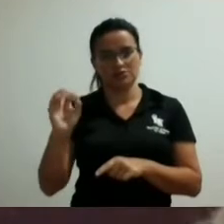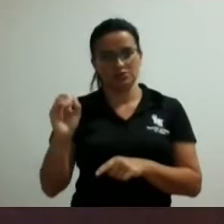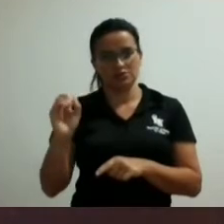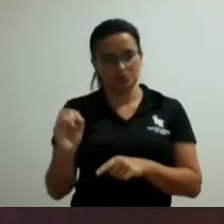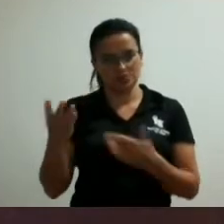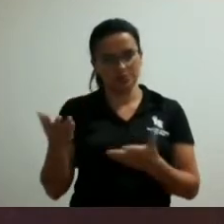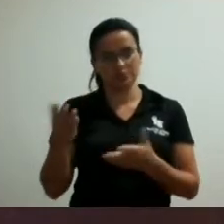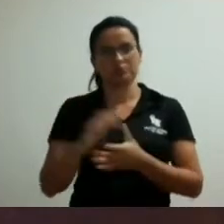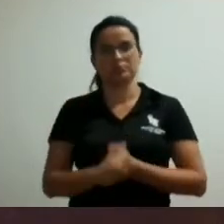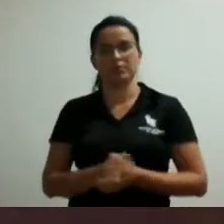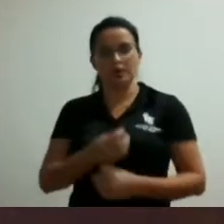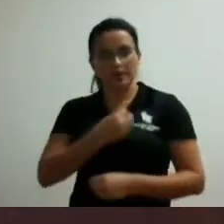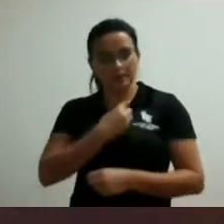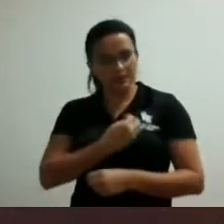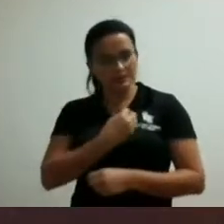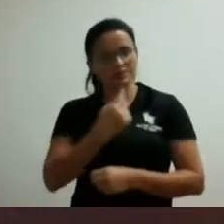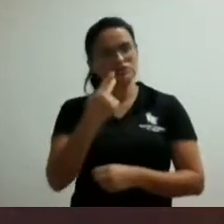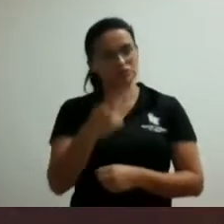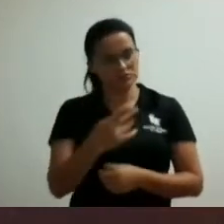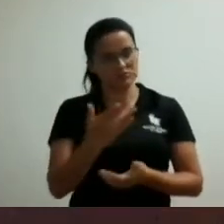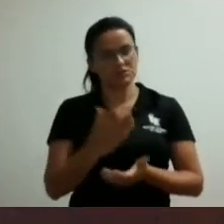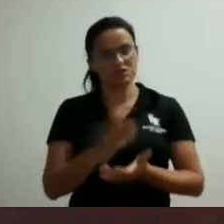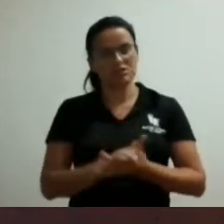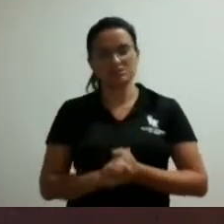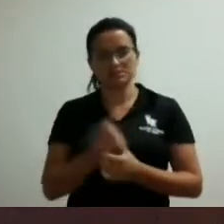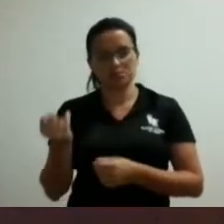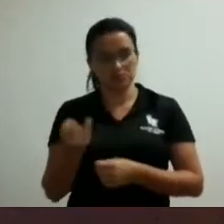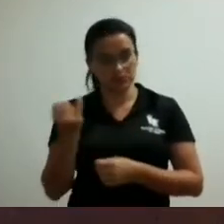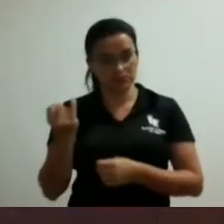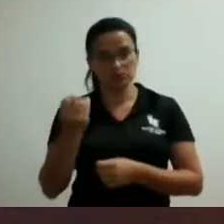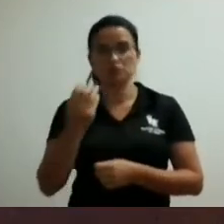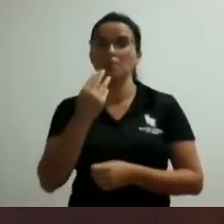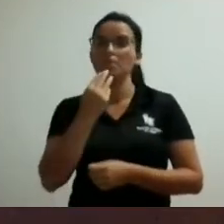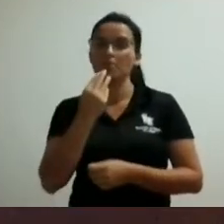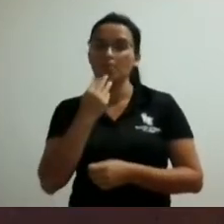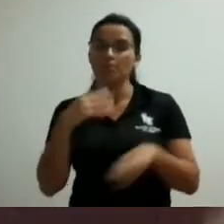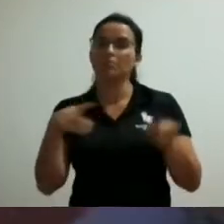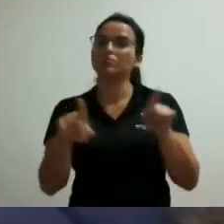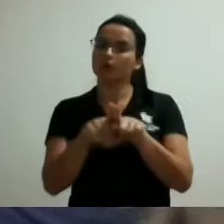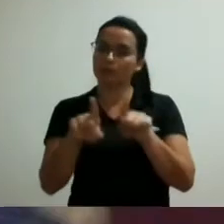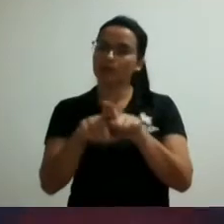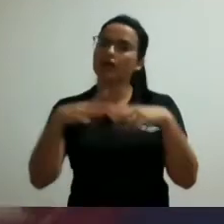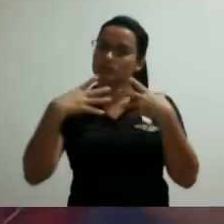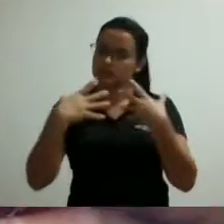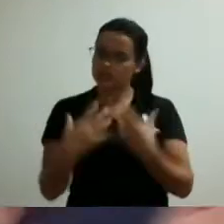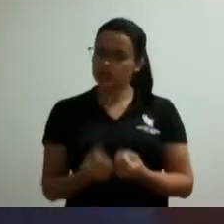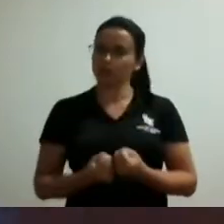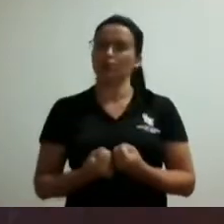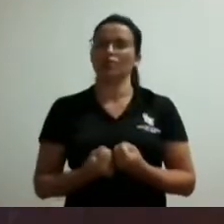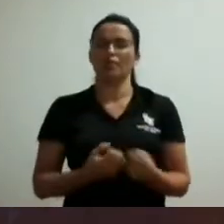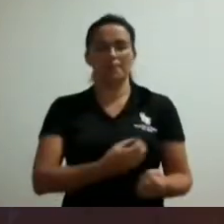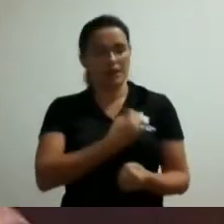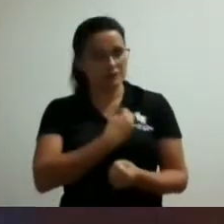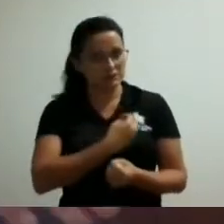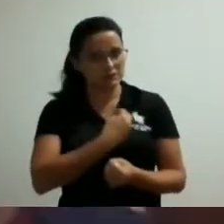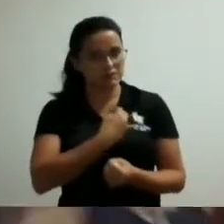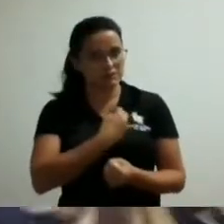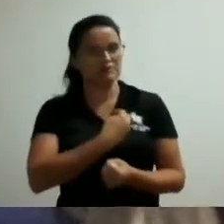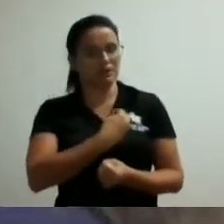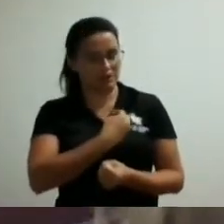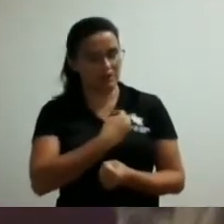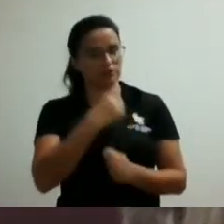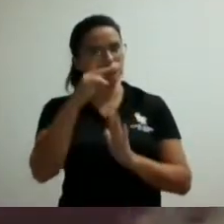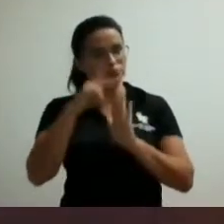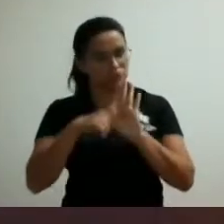se prontificou também a participar da autoria da emenda para a gente colocar ela junto mas vai